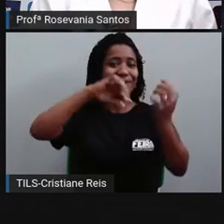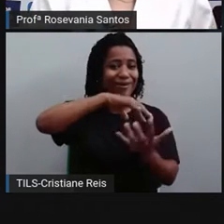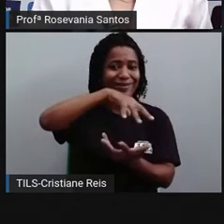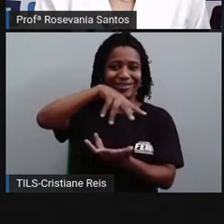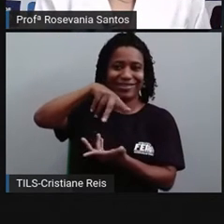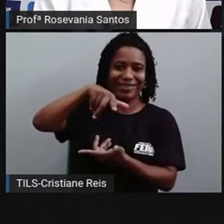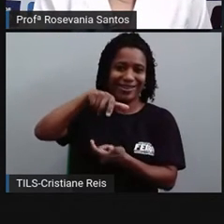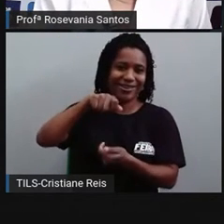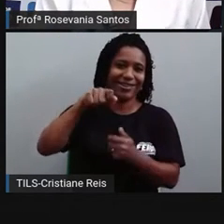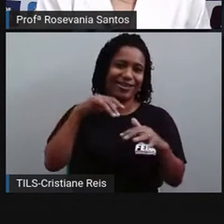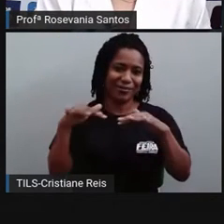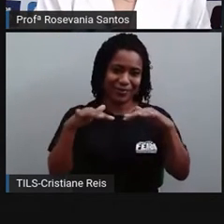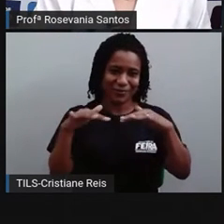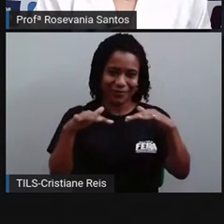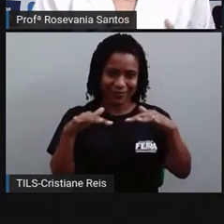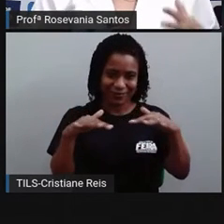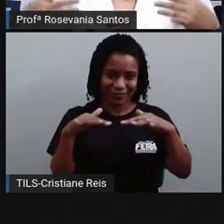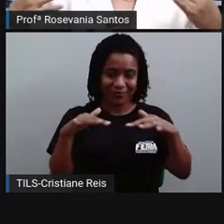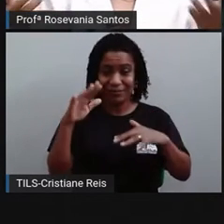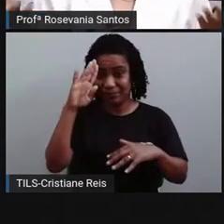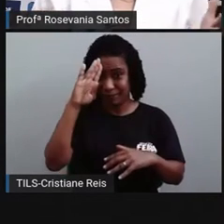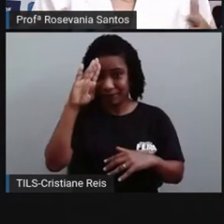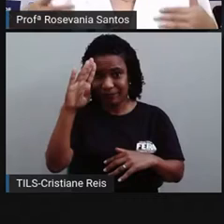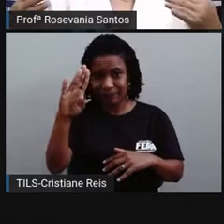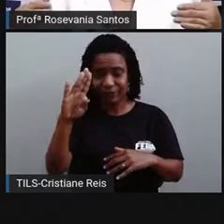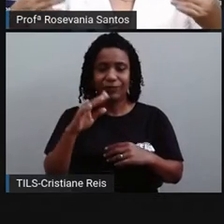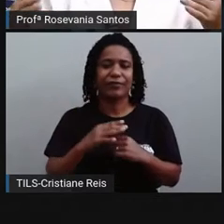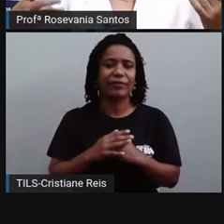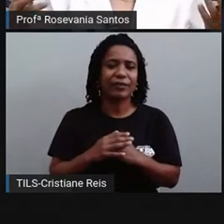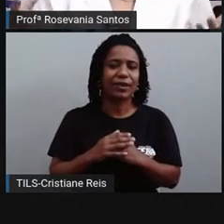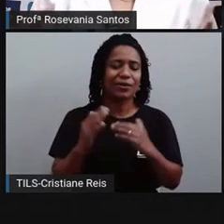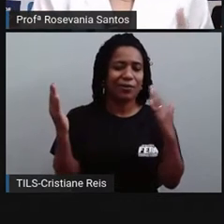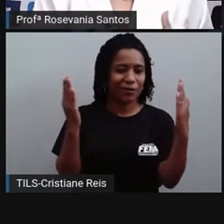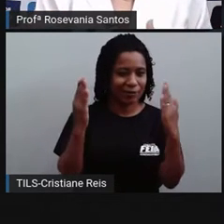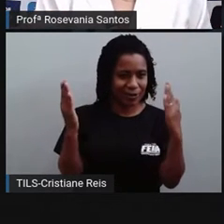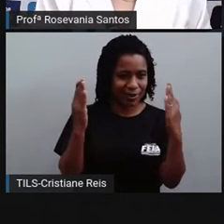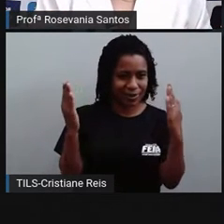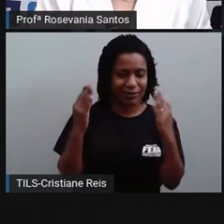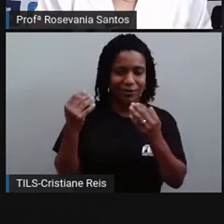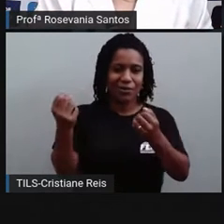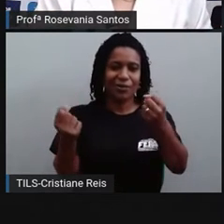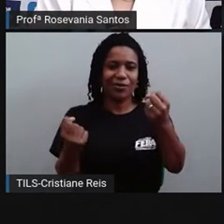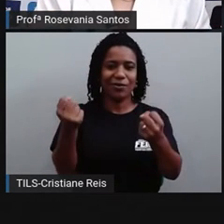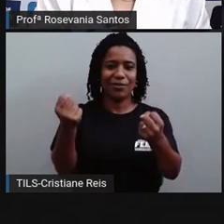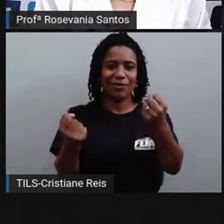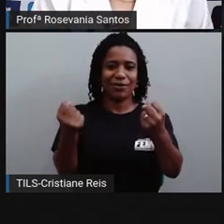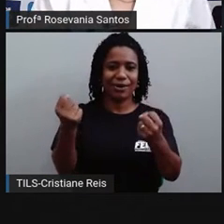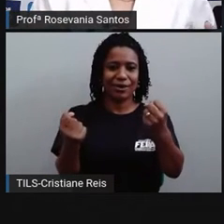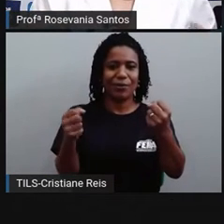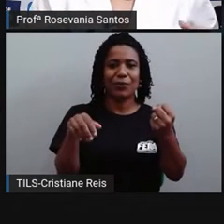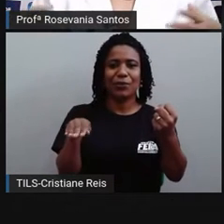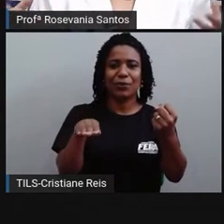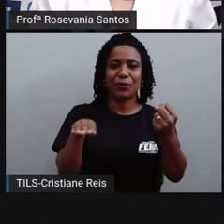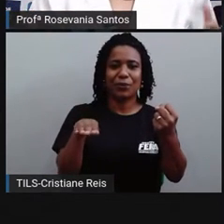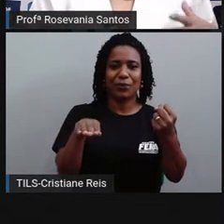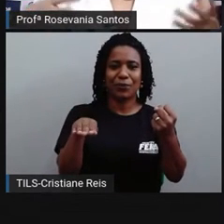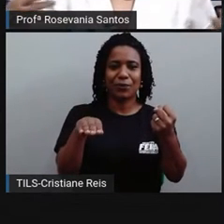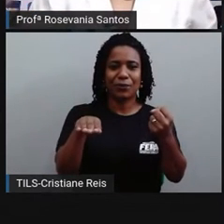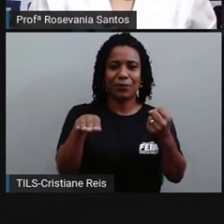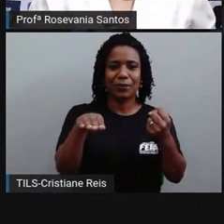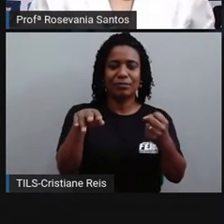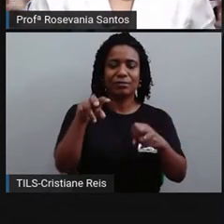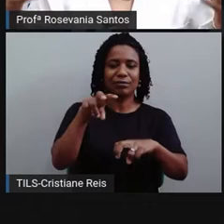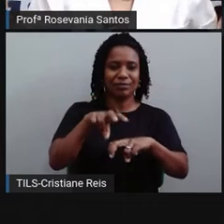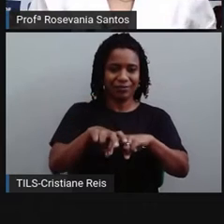elas. É aquela mesma ideia do carro. Por exemplo, o carro, quando você está com ele em movimento, você está sentado, você está parado. Teoricamente,